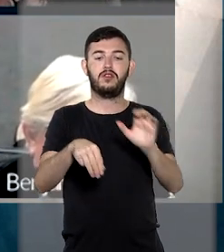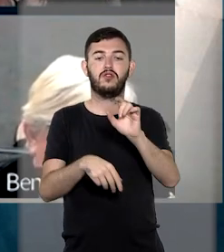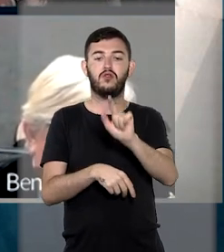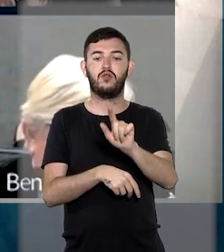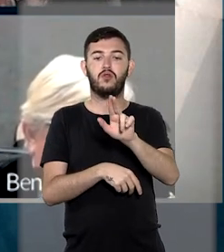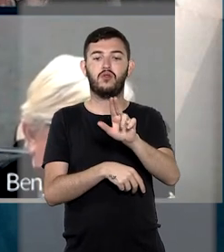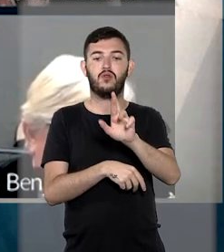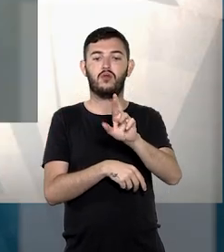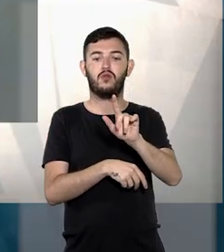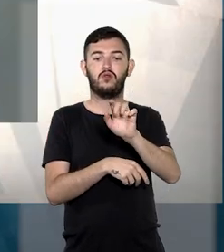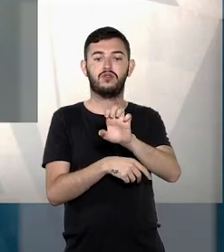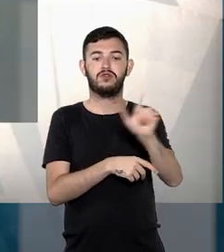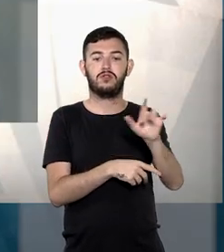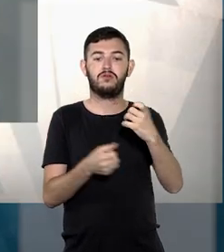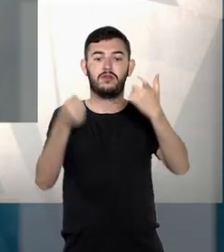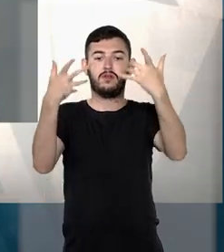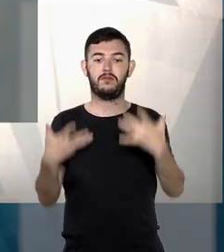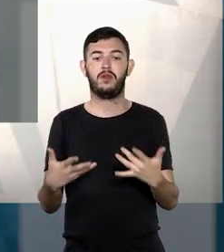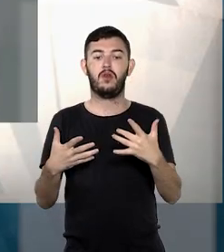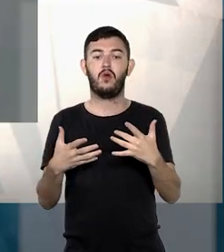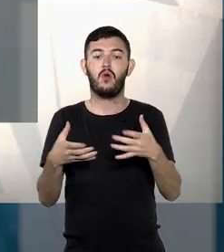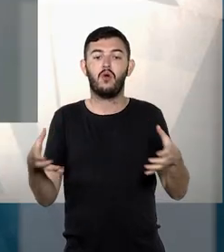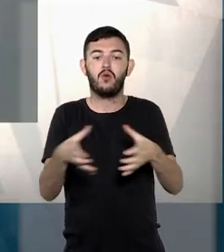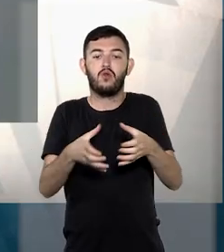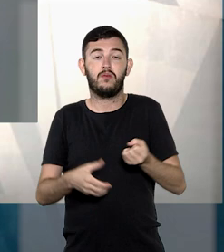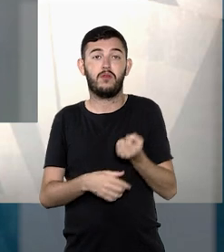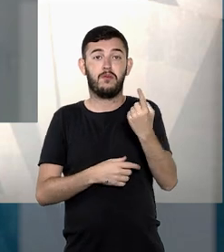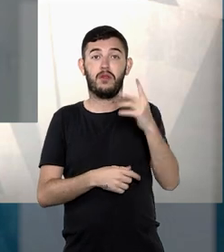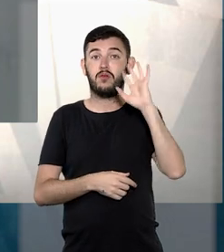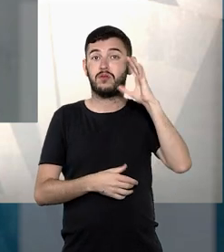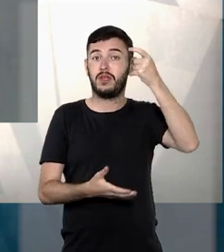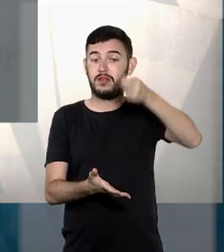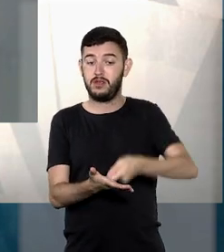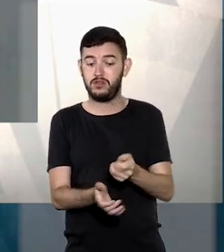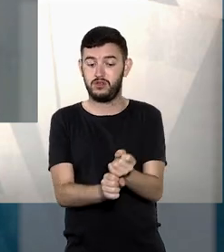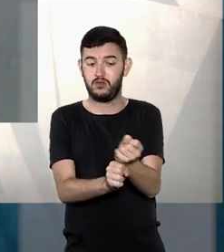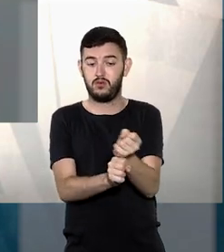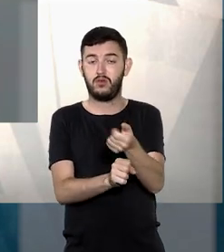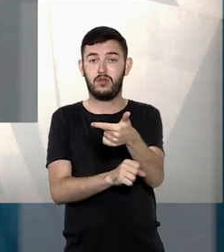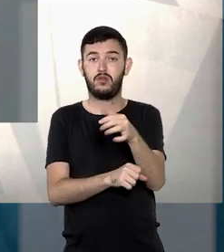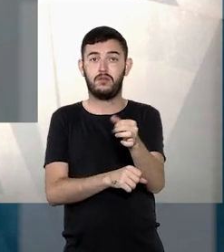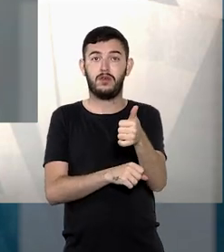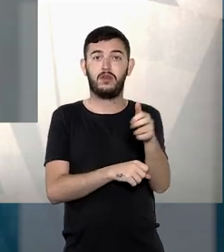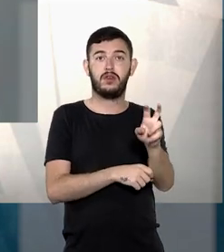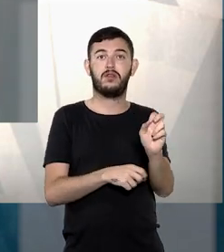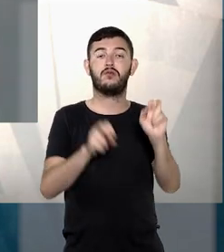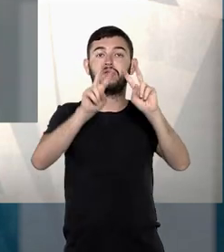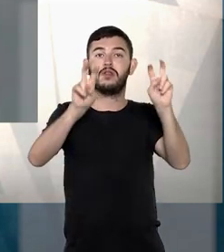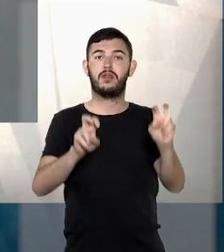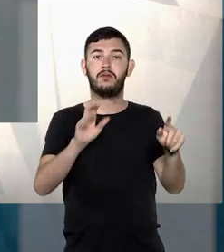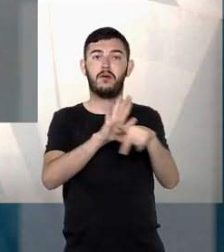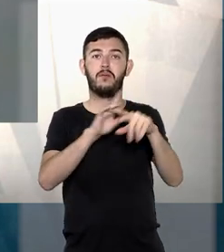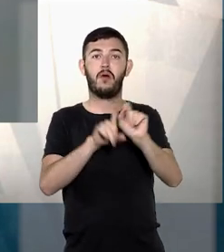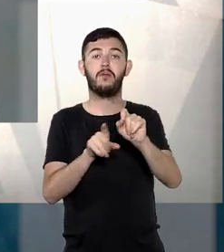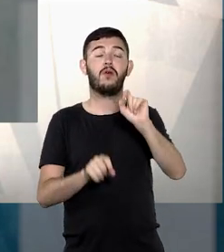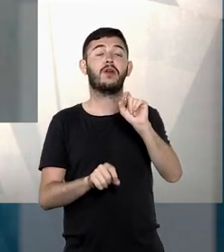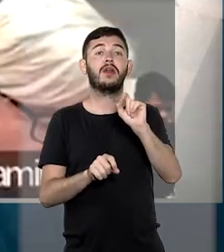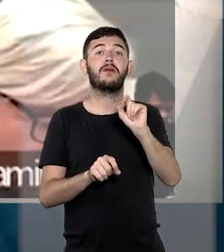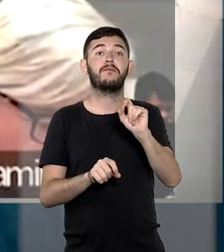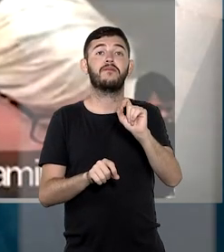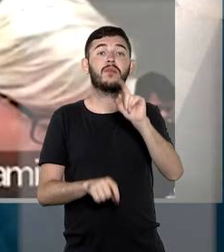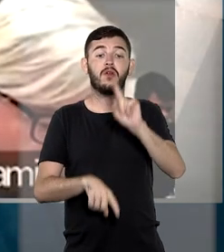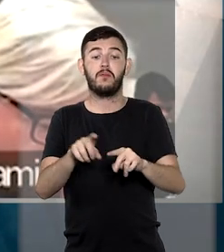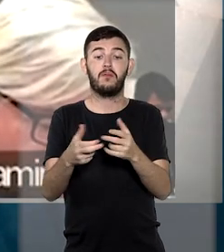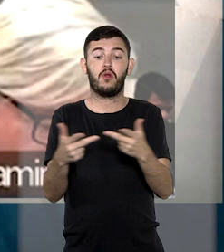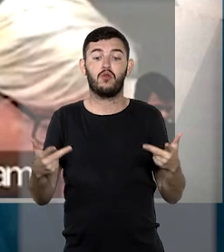ministro Gurgel de Faria, afirmou que a primeira sessão já decidiu, em 2015, sob a sistemática dos recursos repetitivos,